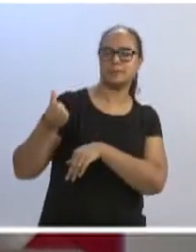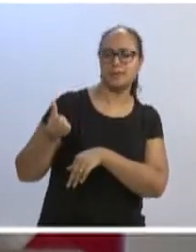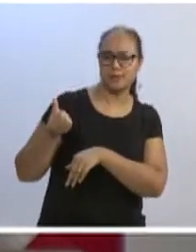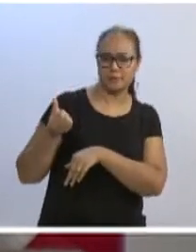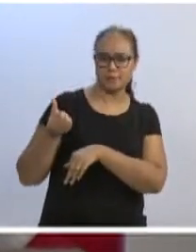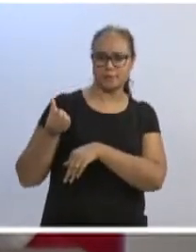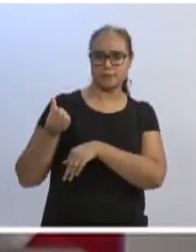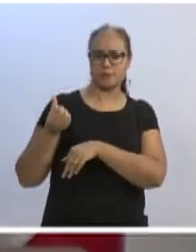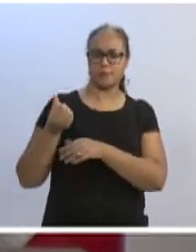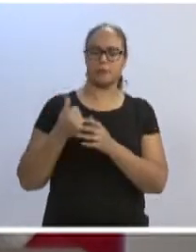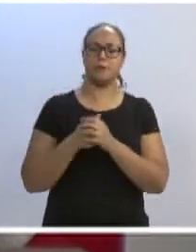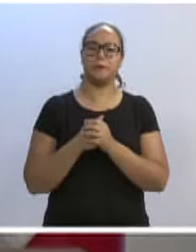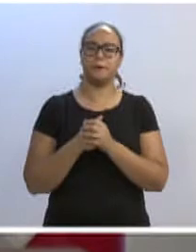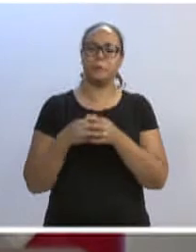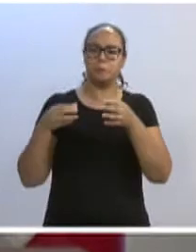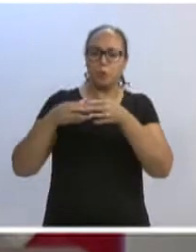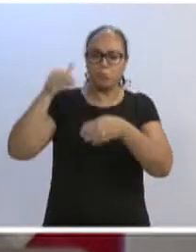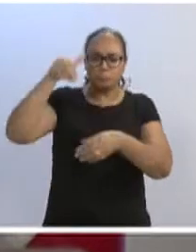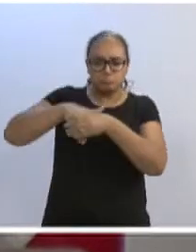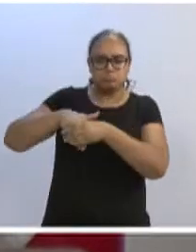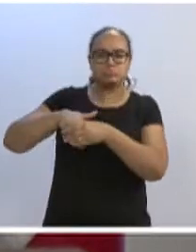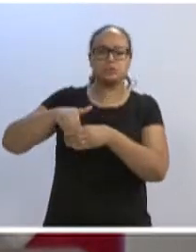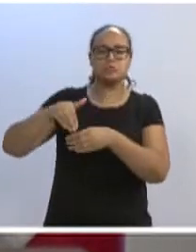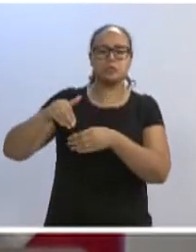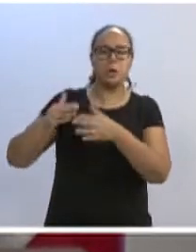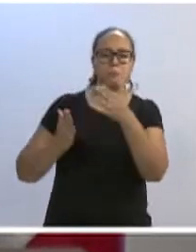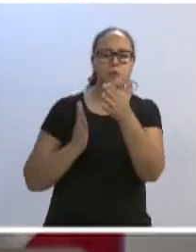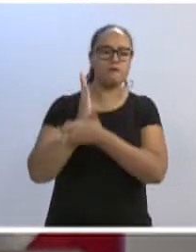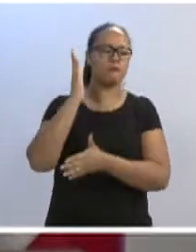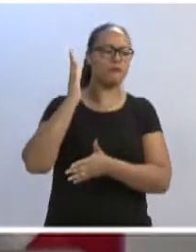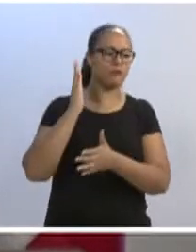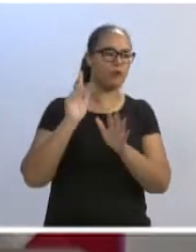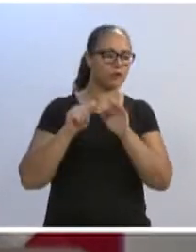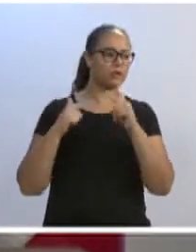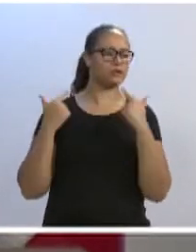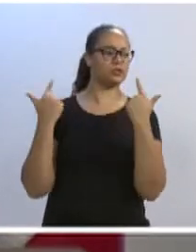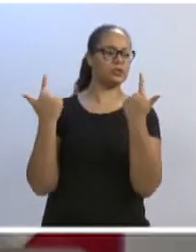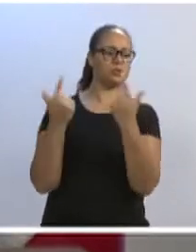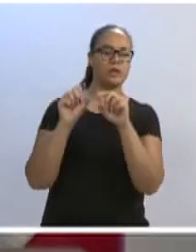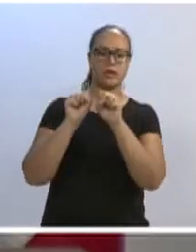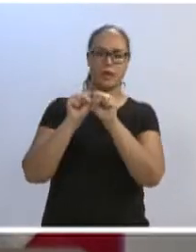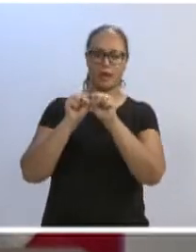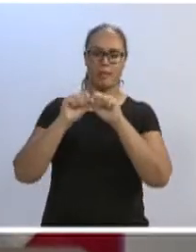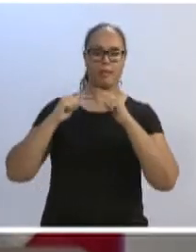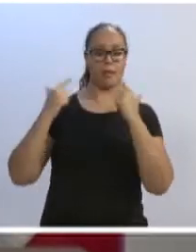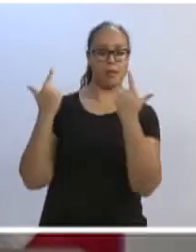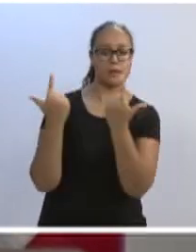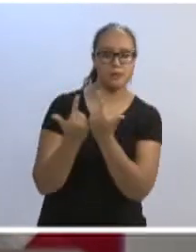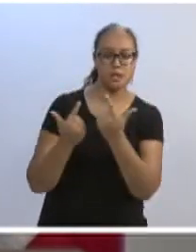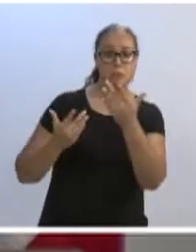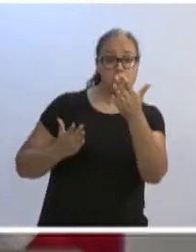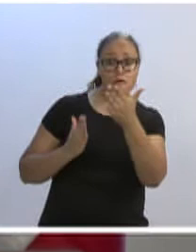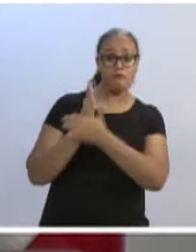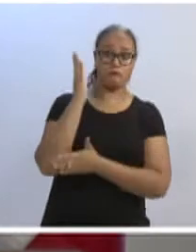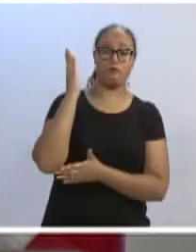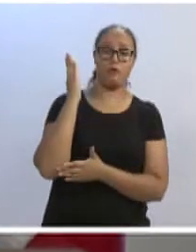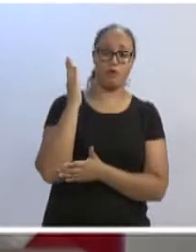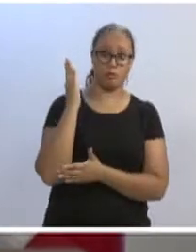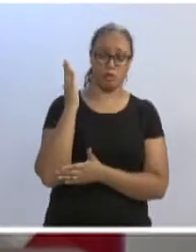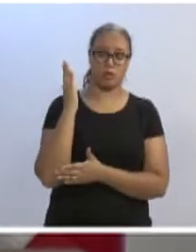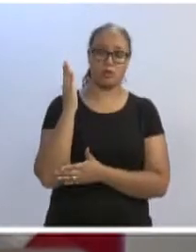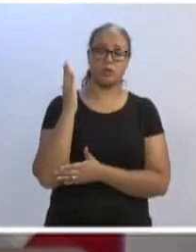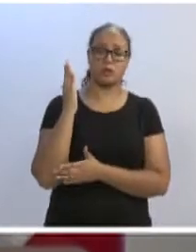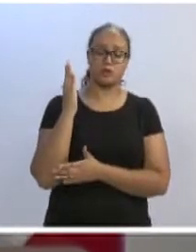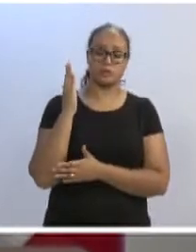dos 35 deputados presentes uma emenda constitucional que amplia de 12 para 15 a